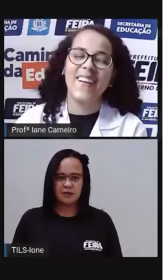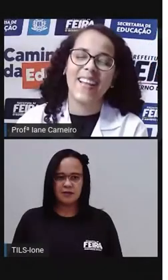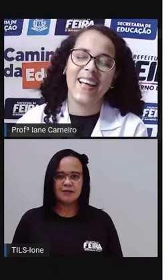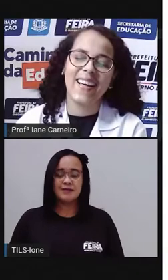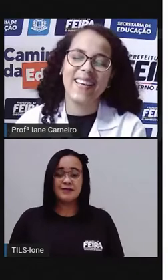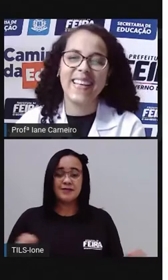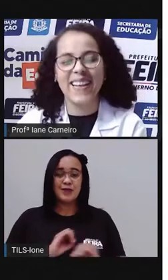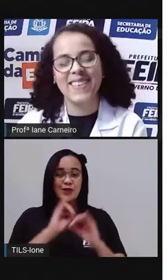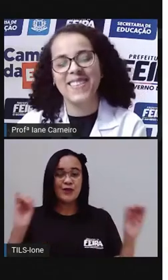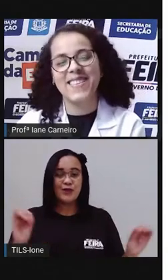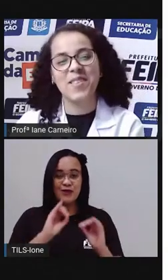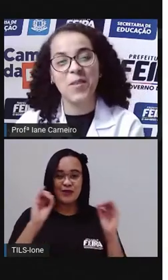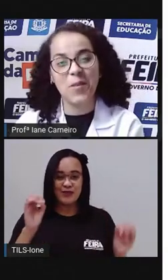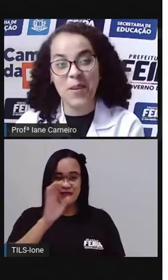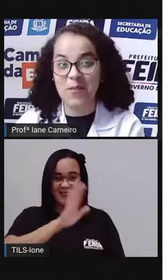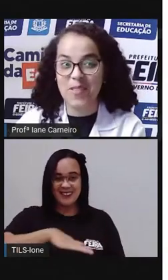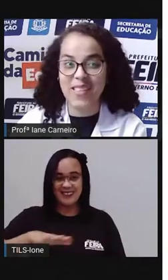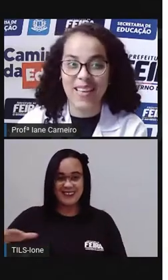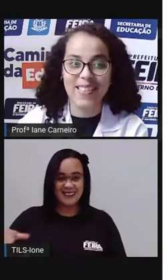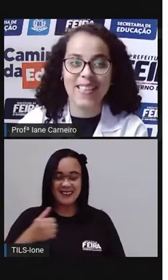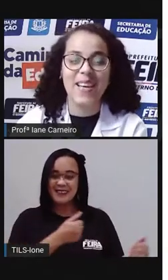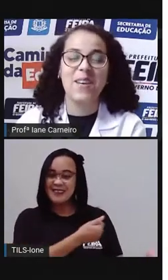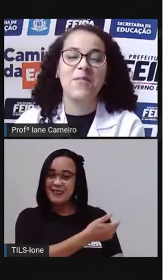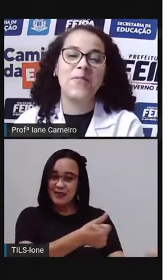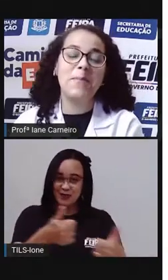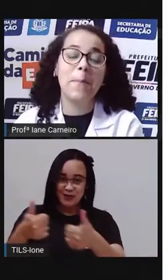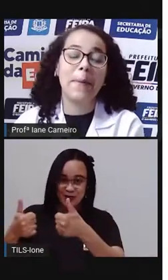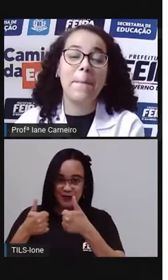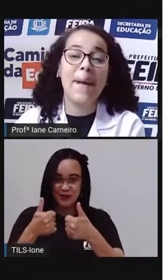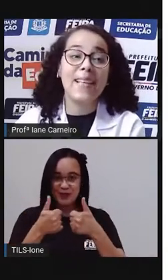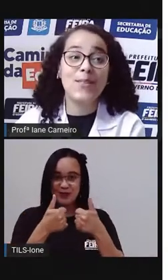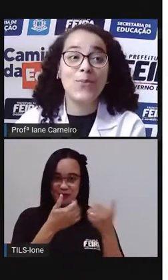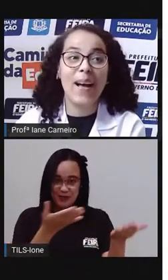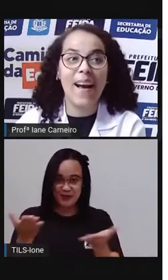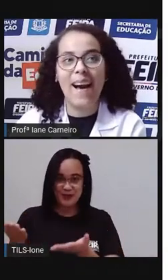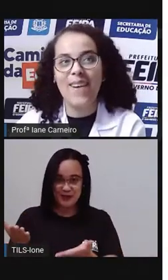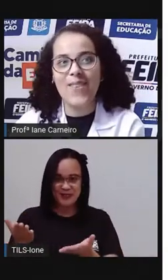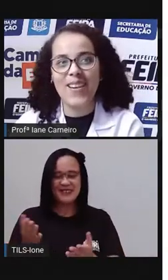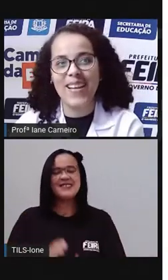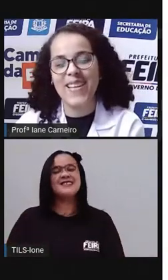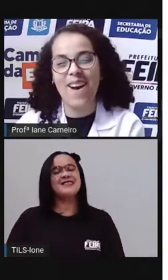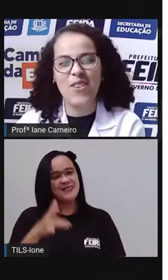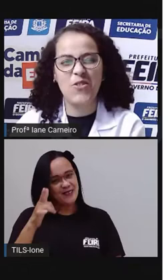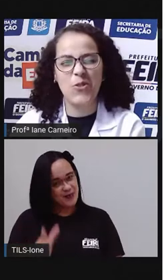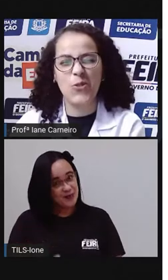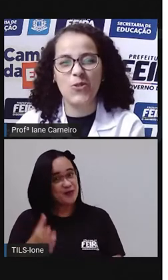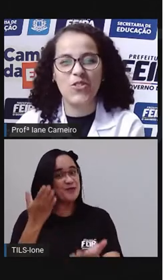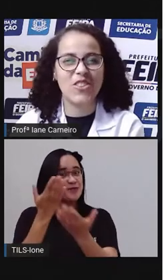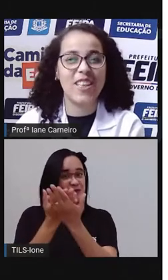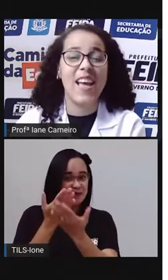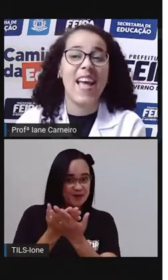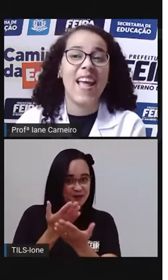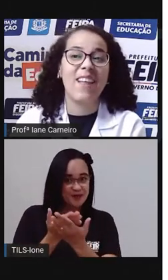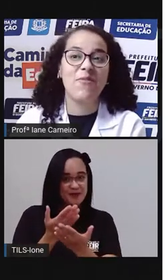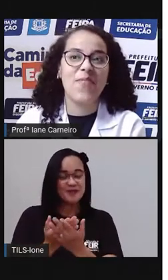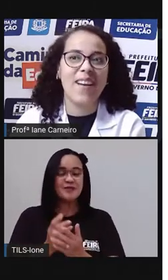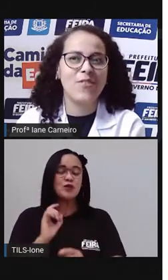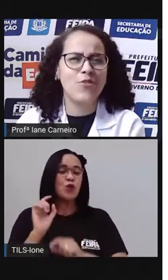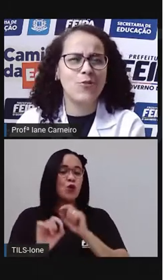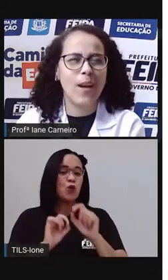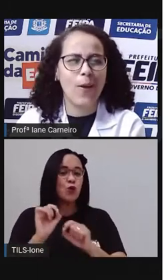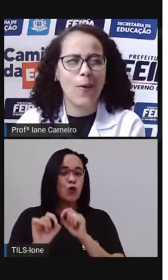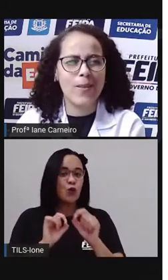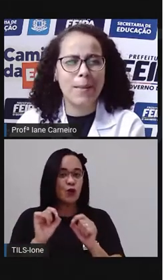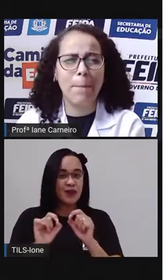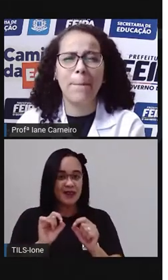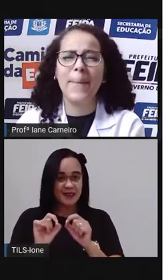Olá, crianças! Tudo bem com vocês? Vamos para mais uma aula e a aula de hoje ela fala